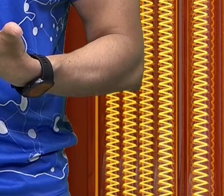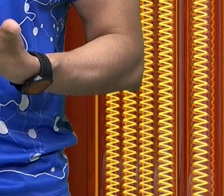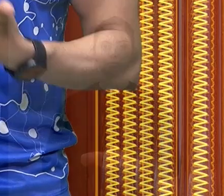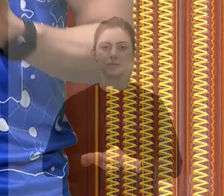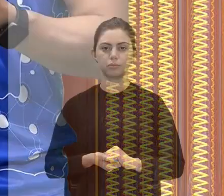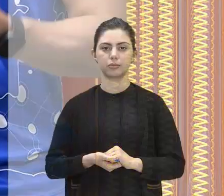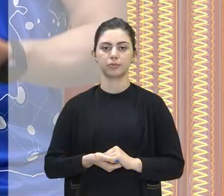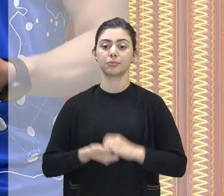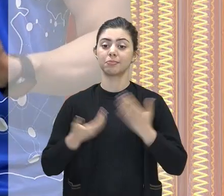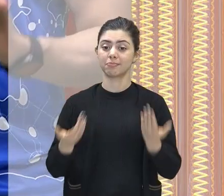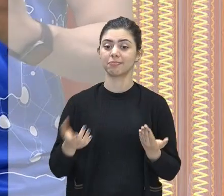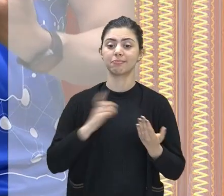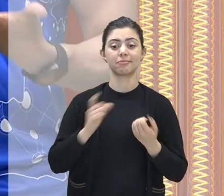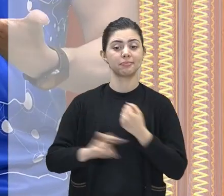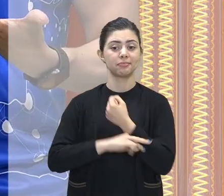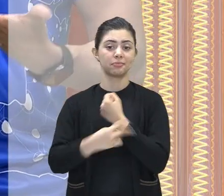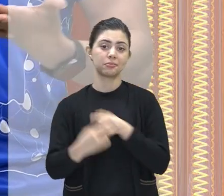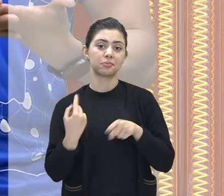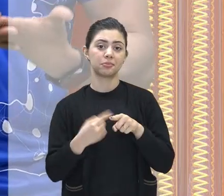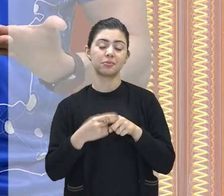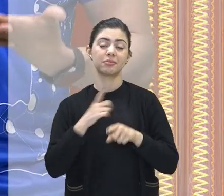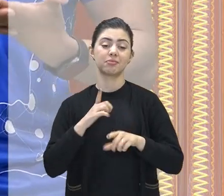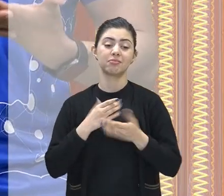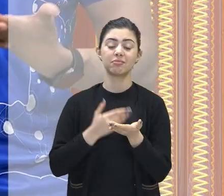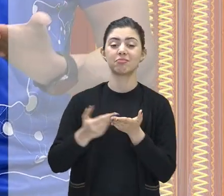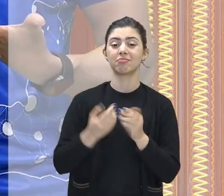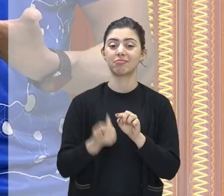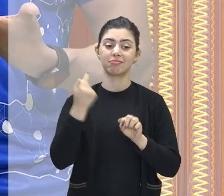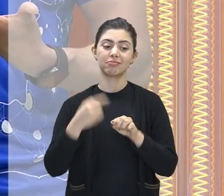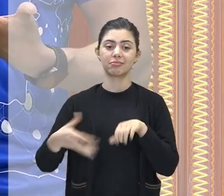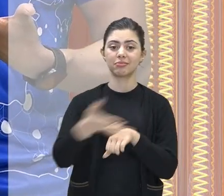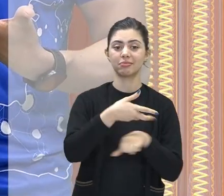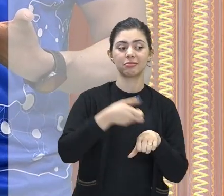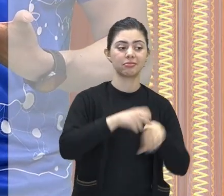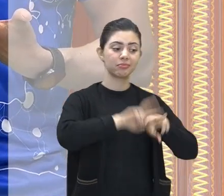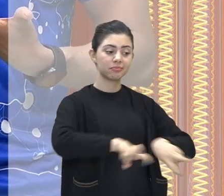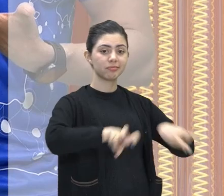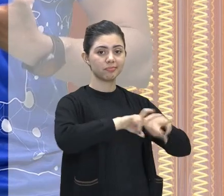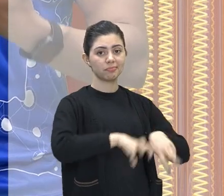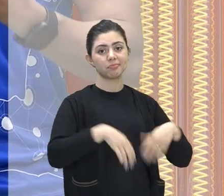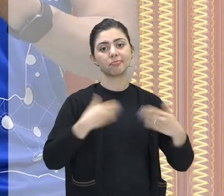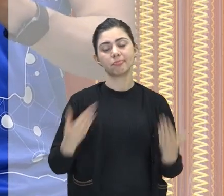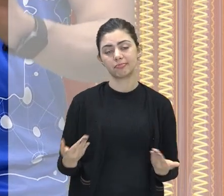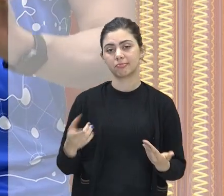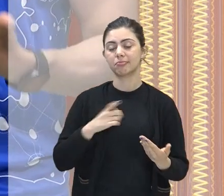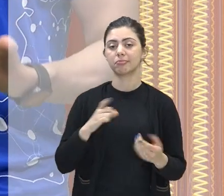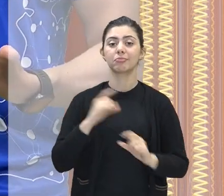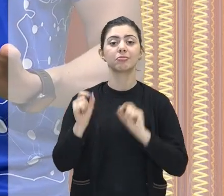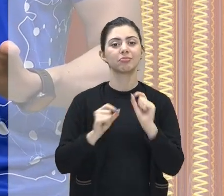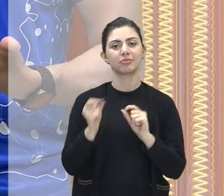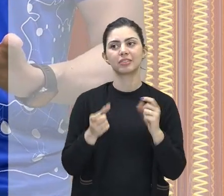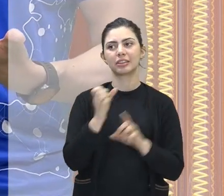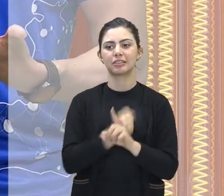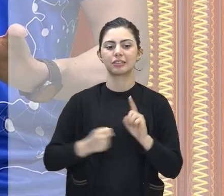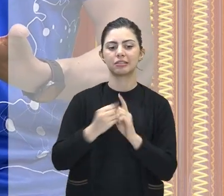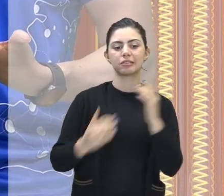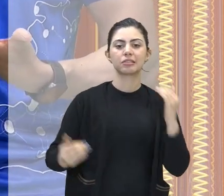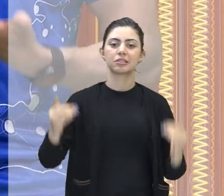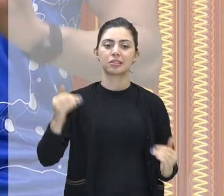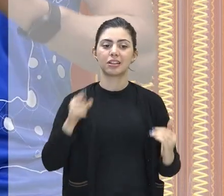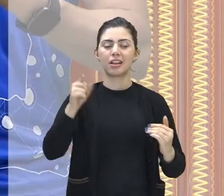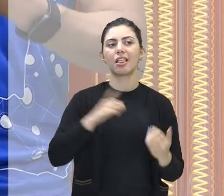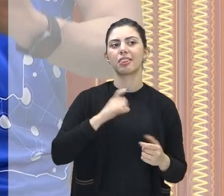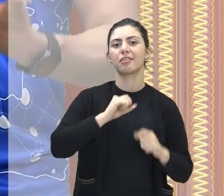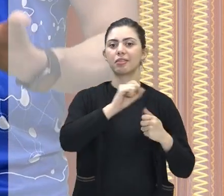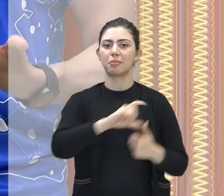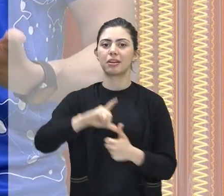de colonização, conhecido como colonização por exploração, tá certo? Essas desigualdades vivenciadas na América Latina,